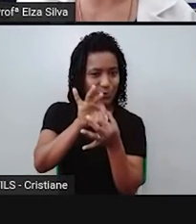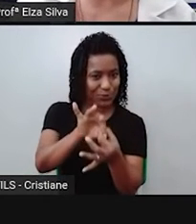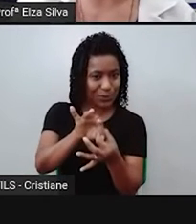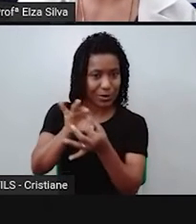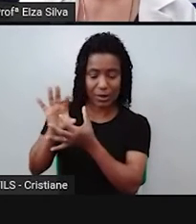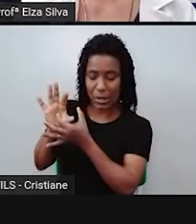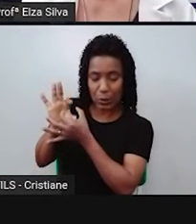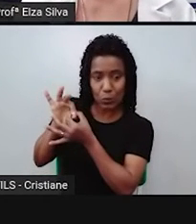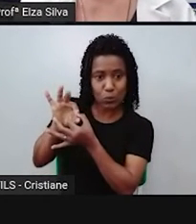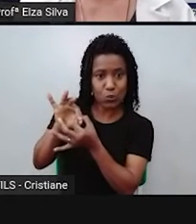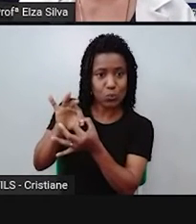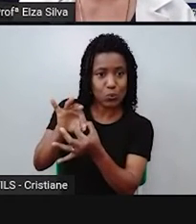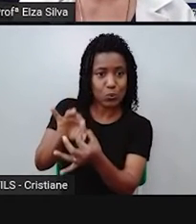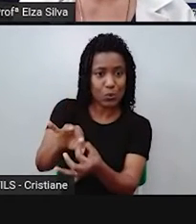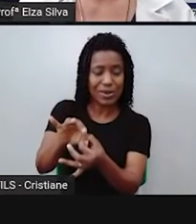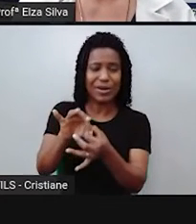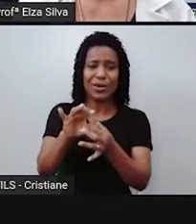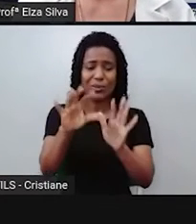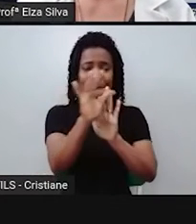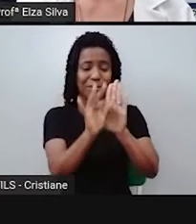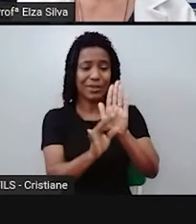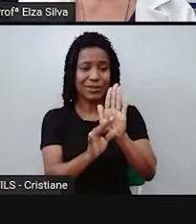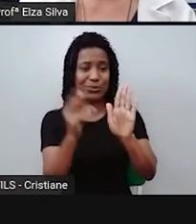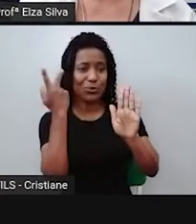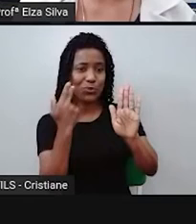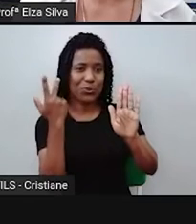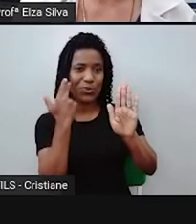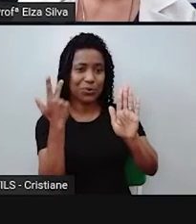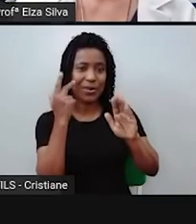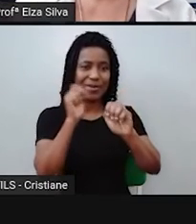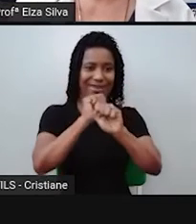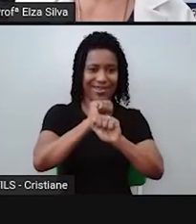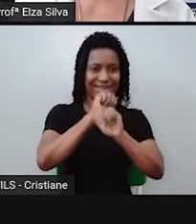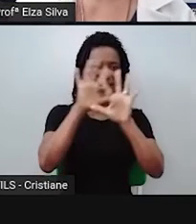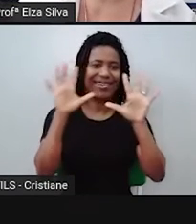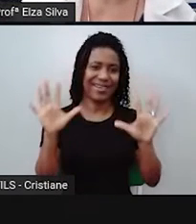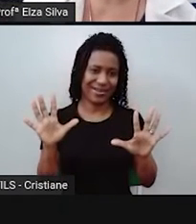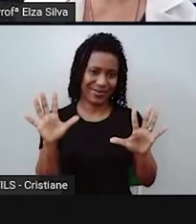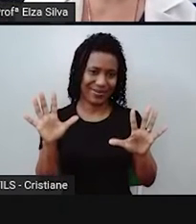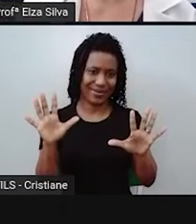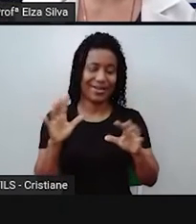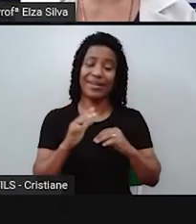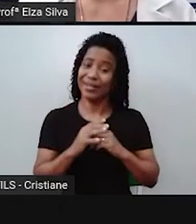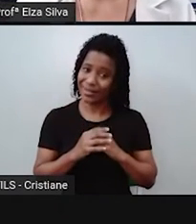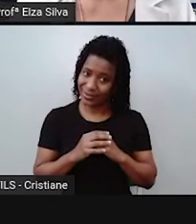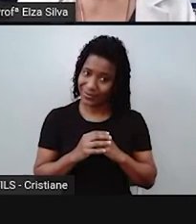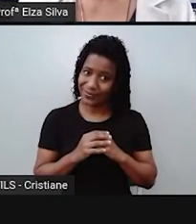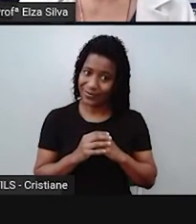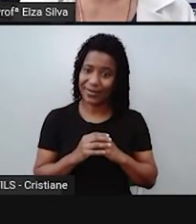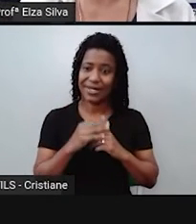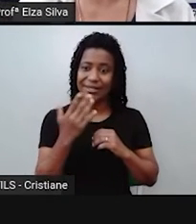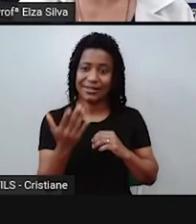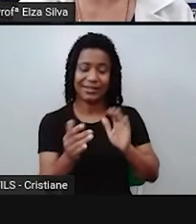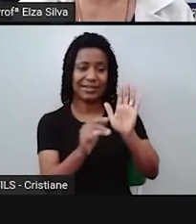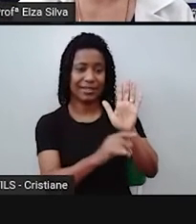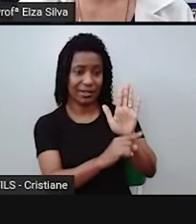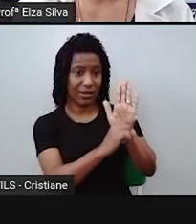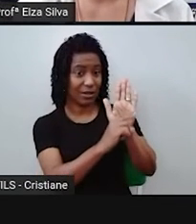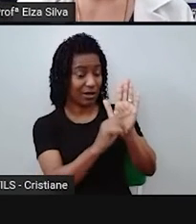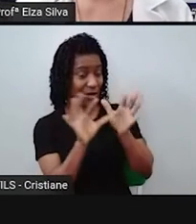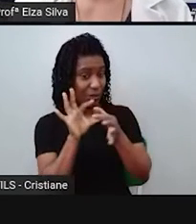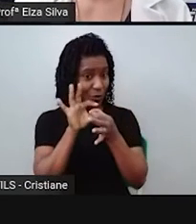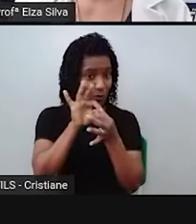natural e claro. Então, se nós não conseguimos utilizar os link words,